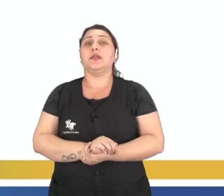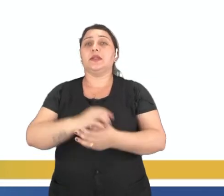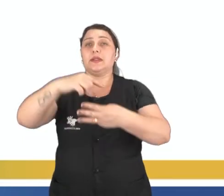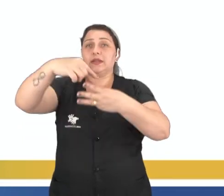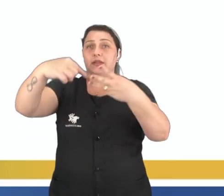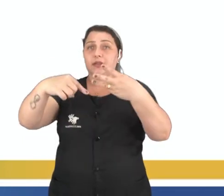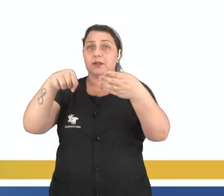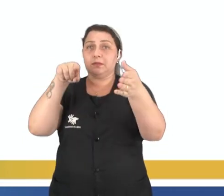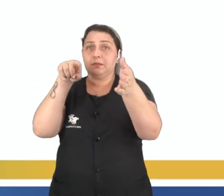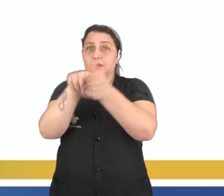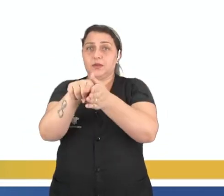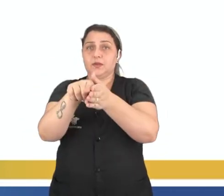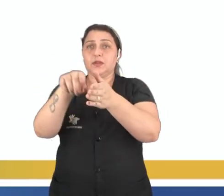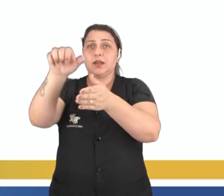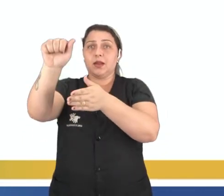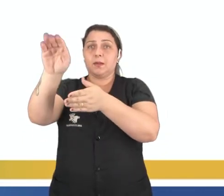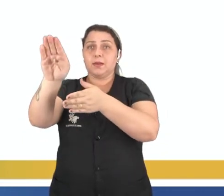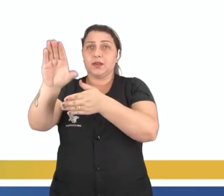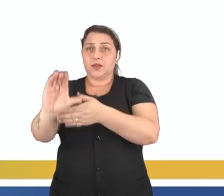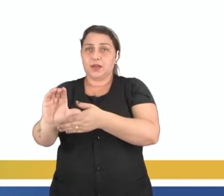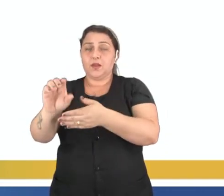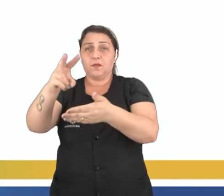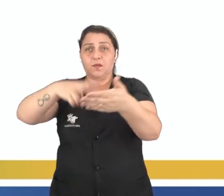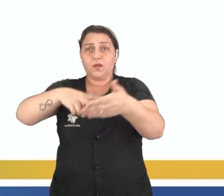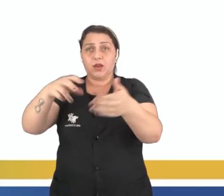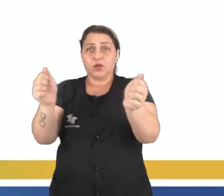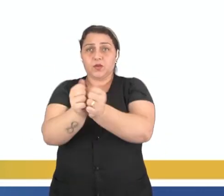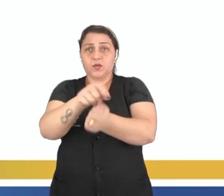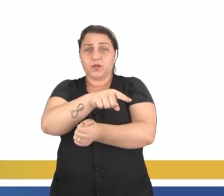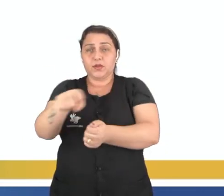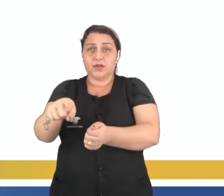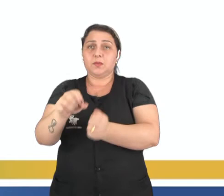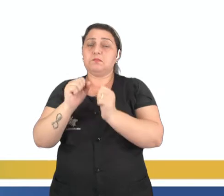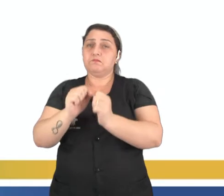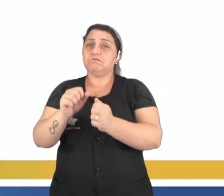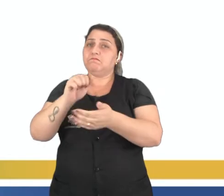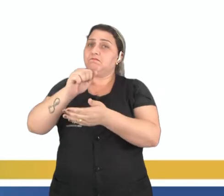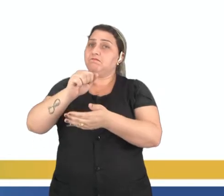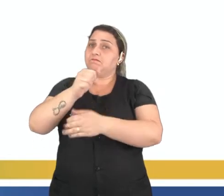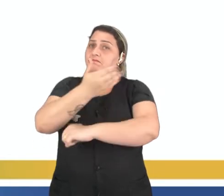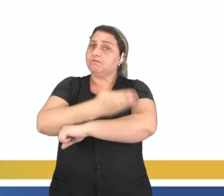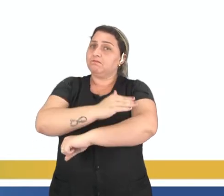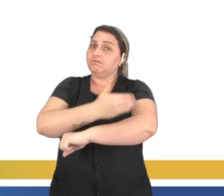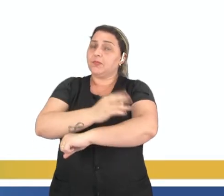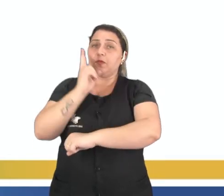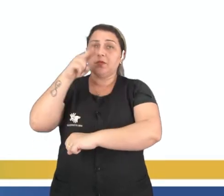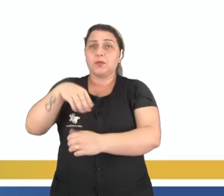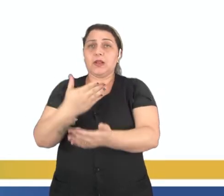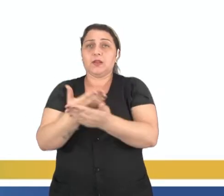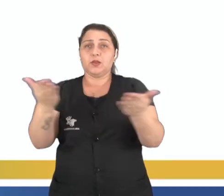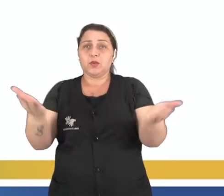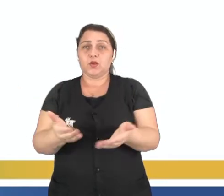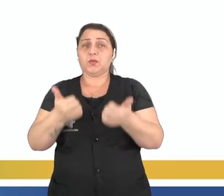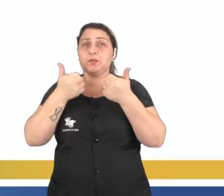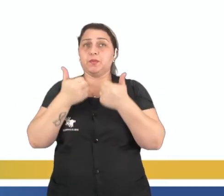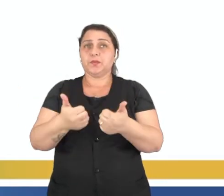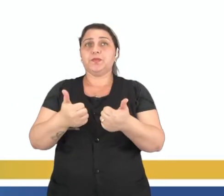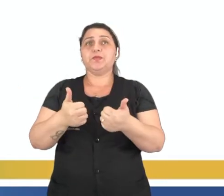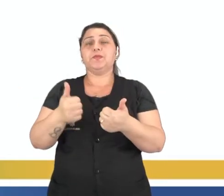três perguntas, A, B e C. Eu vou ler com vocês e vocês vão poder exercitar o que nós vimos na aula de hoje, tá?